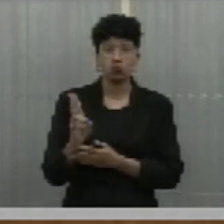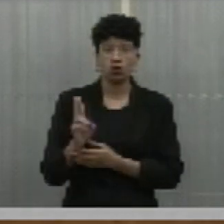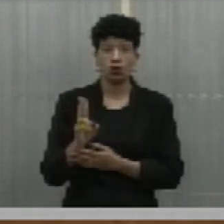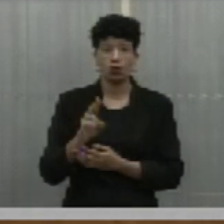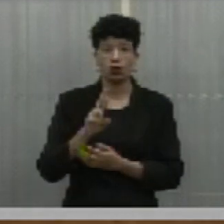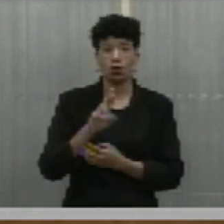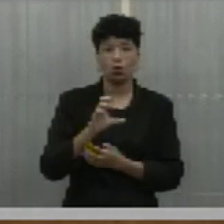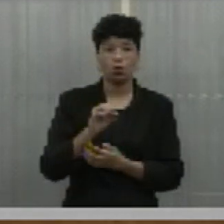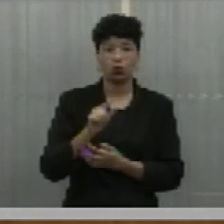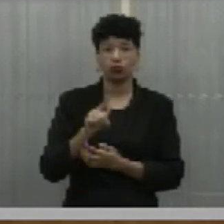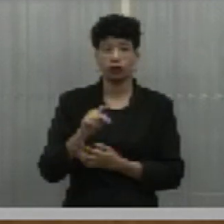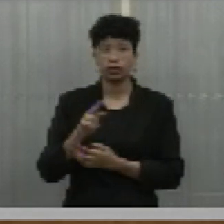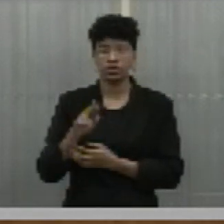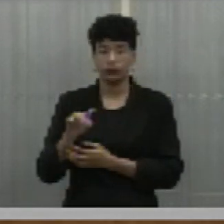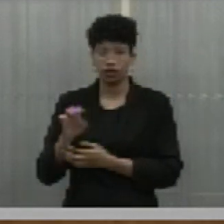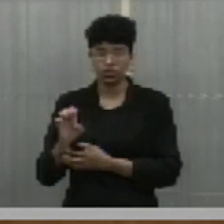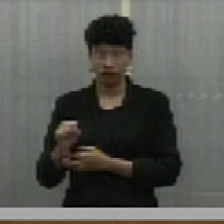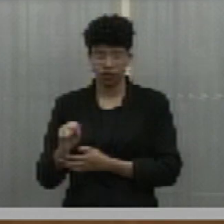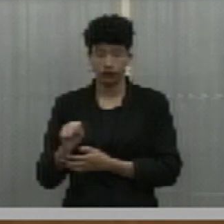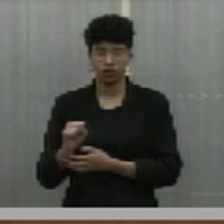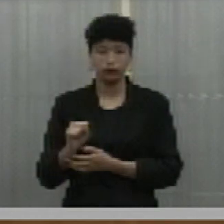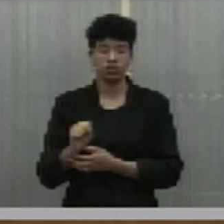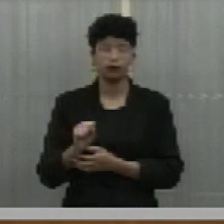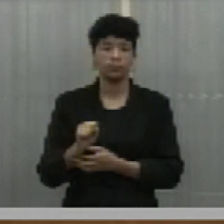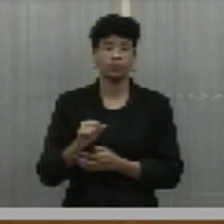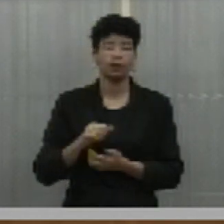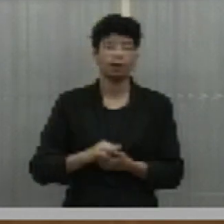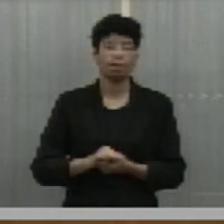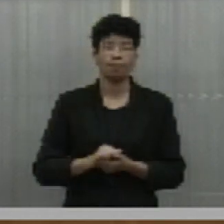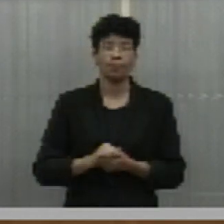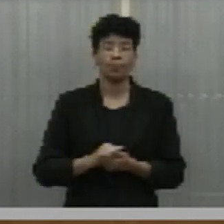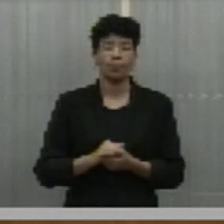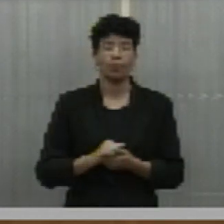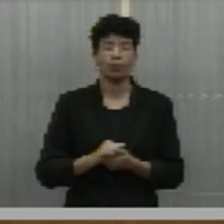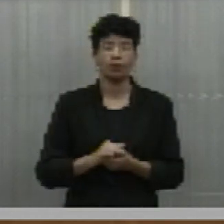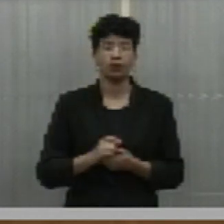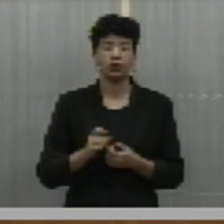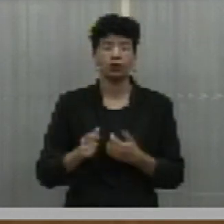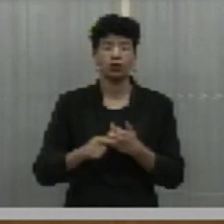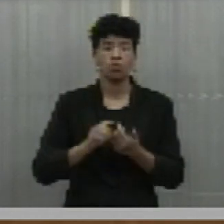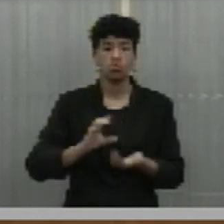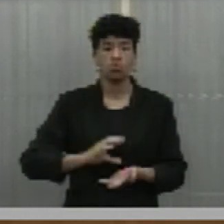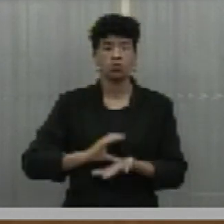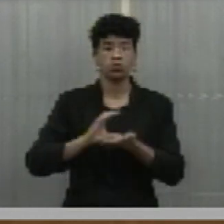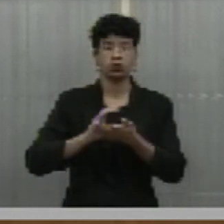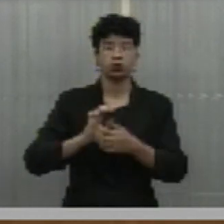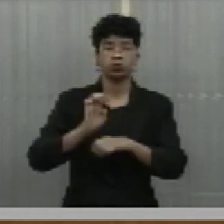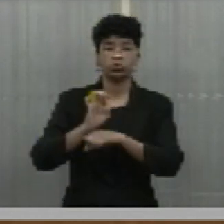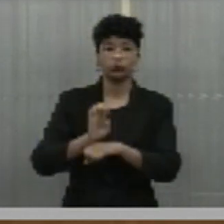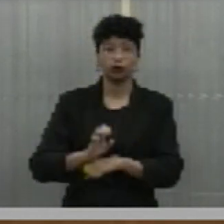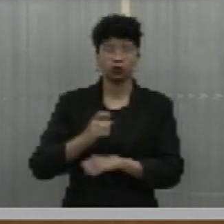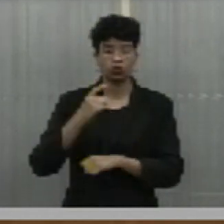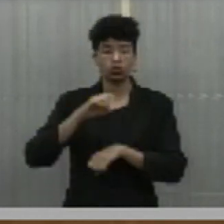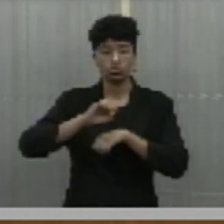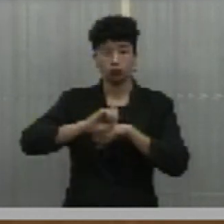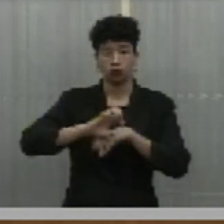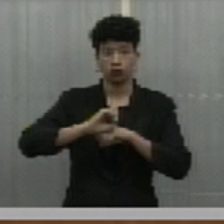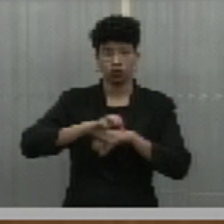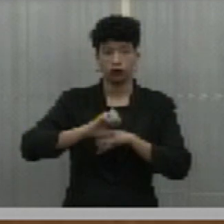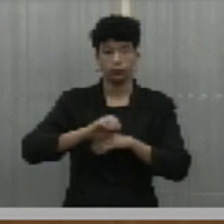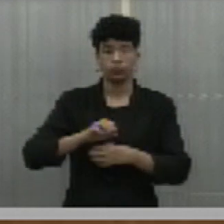Rodrigues Torres de Araújo, para compor o colendo Conselho Estadual de Educação.